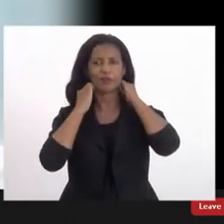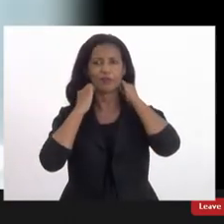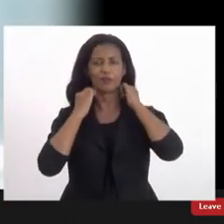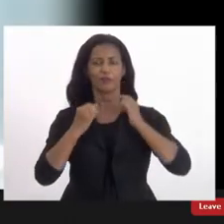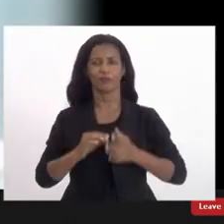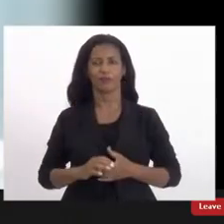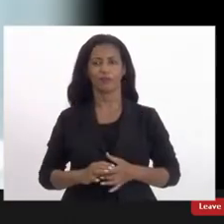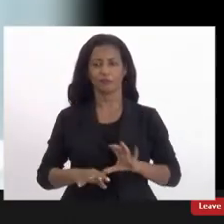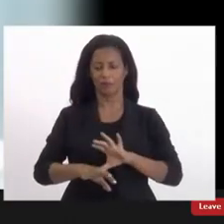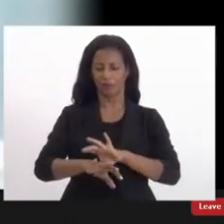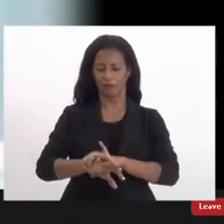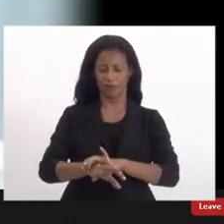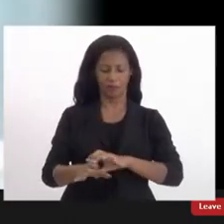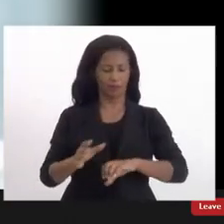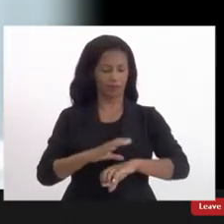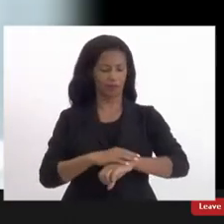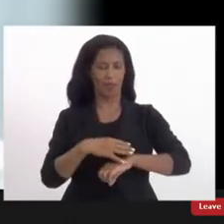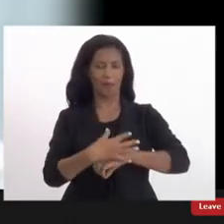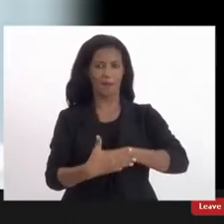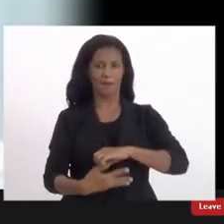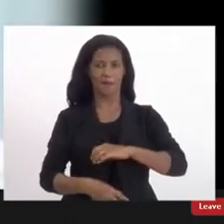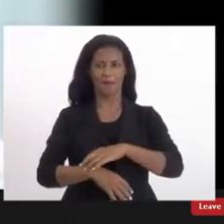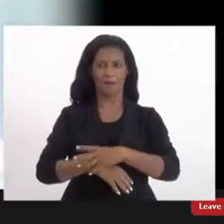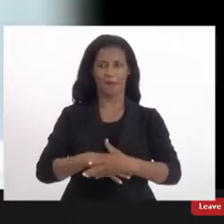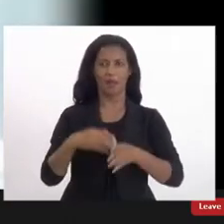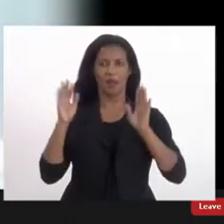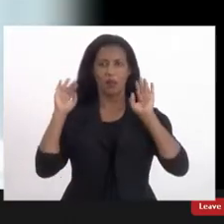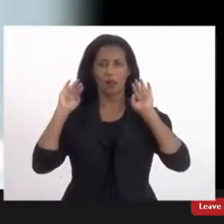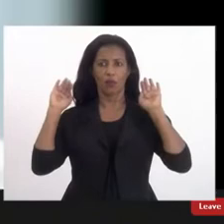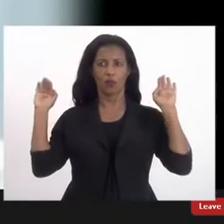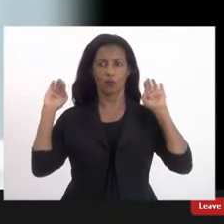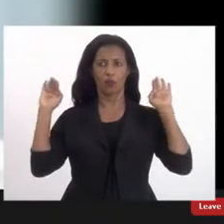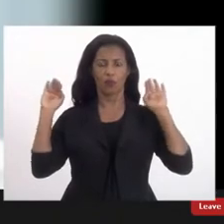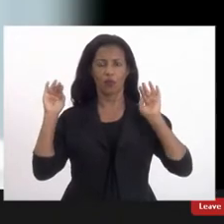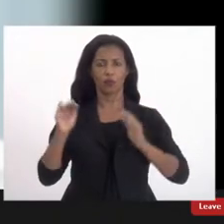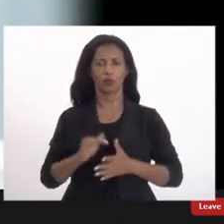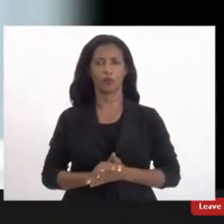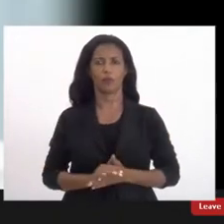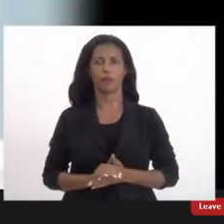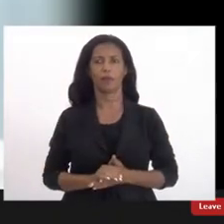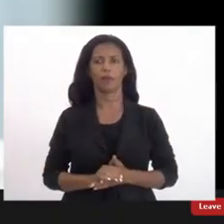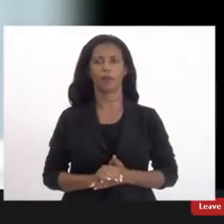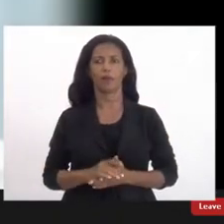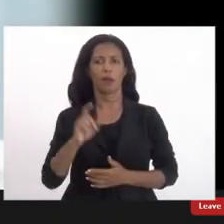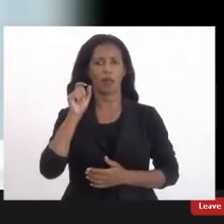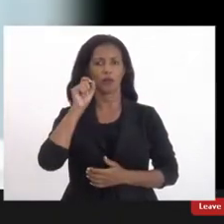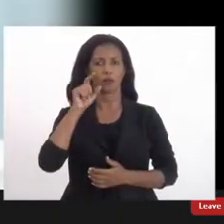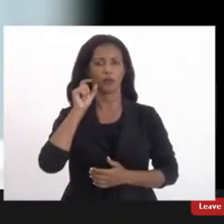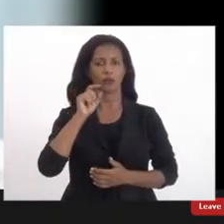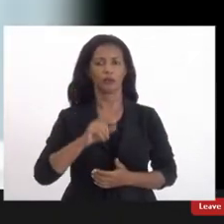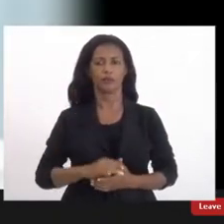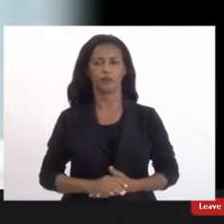como se fossem babados e no meu fundo uma parede azul